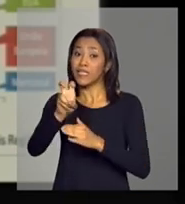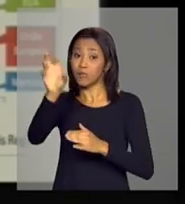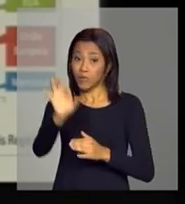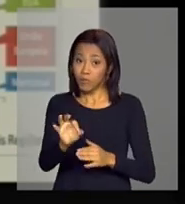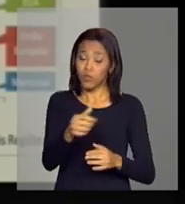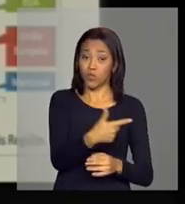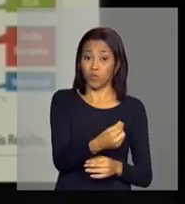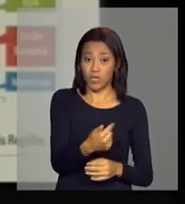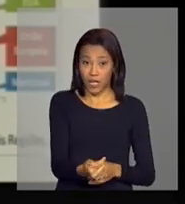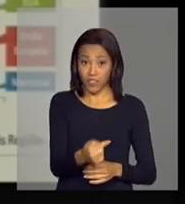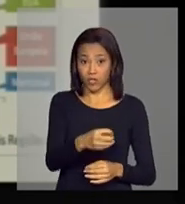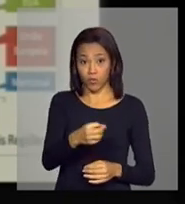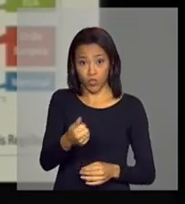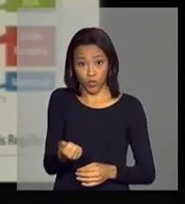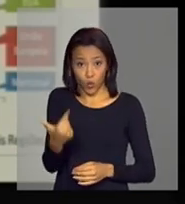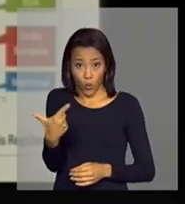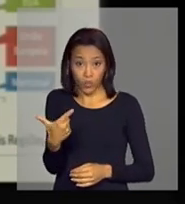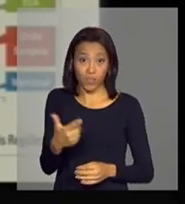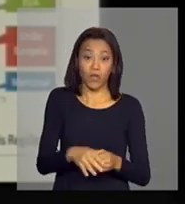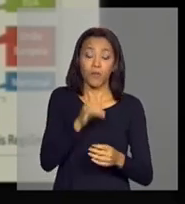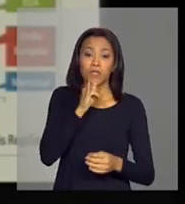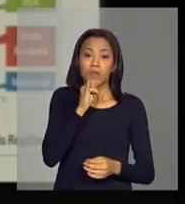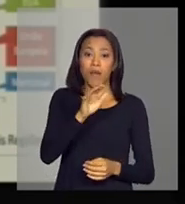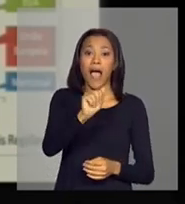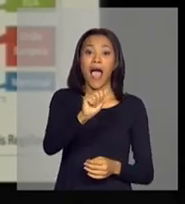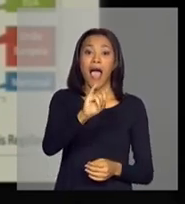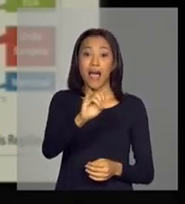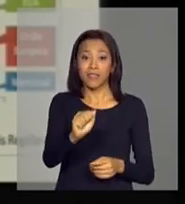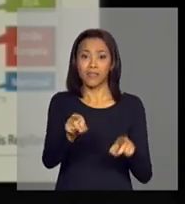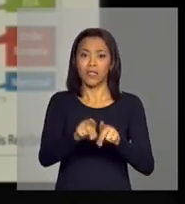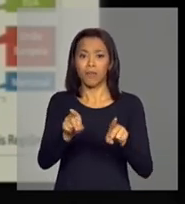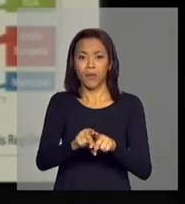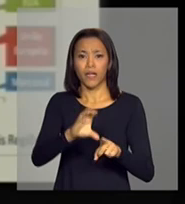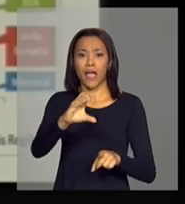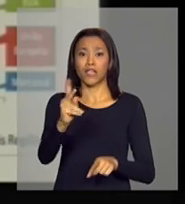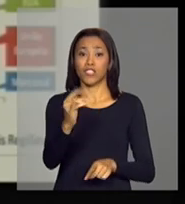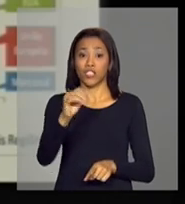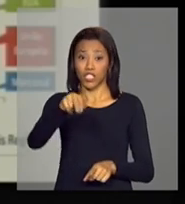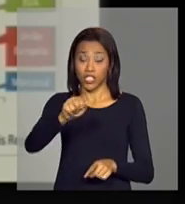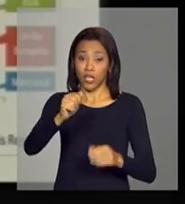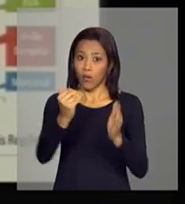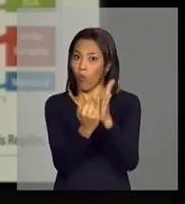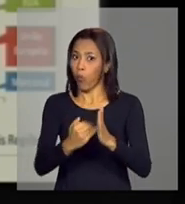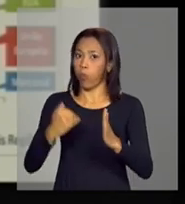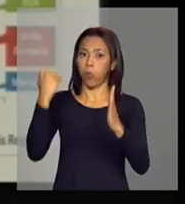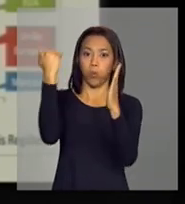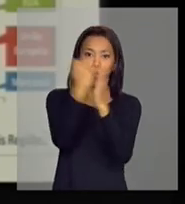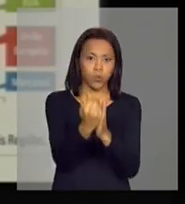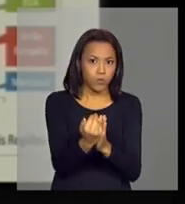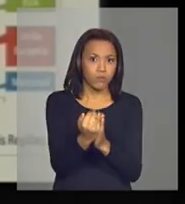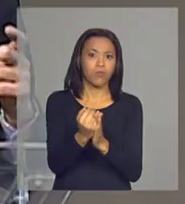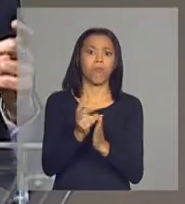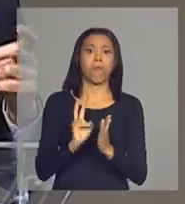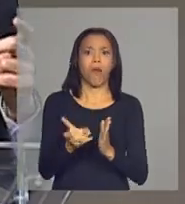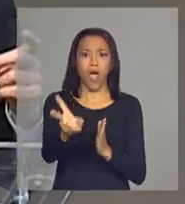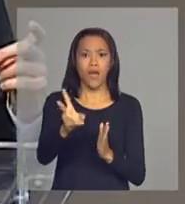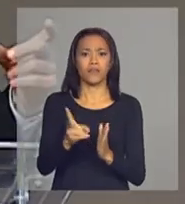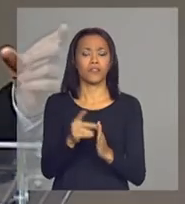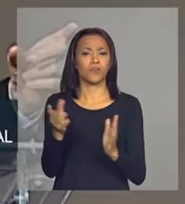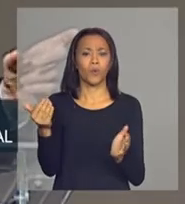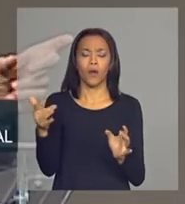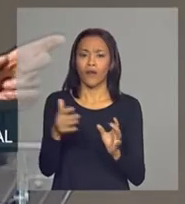2012, a Ásia, especialmente a China, dobrou no comércio, dobrou a participação na exportação